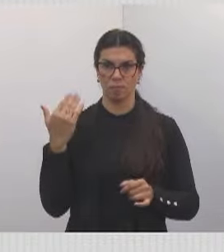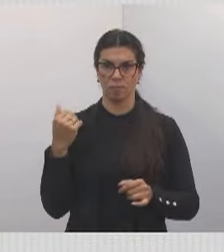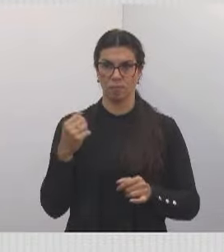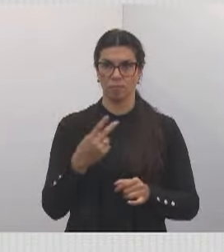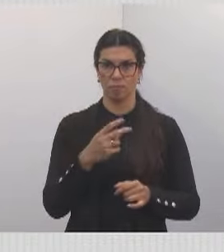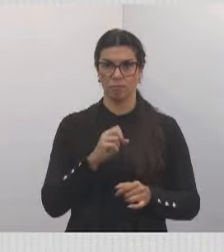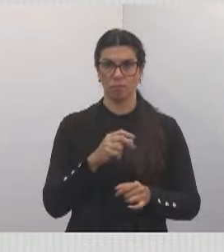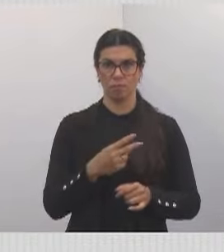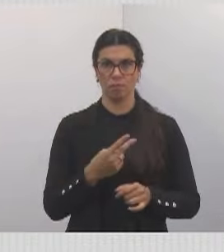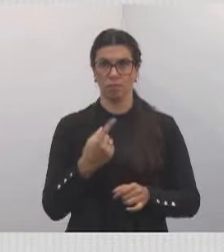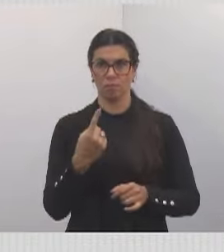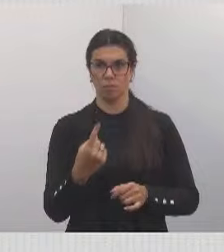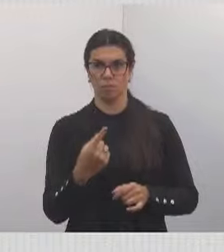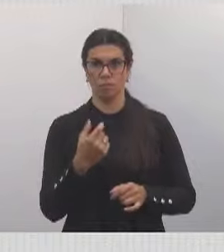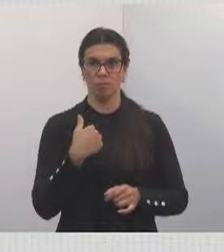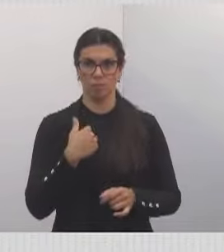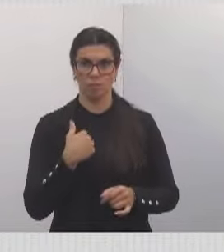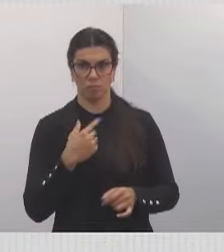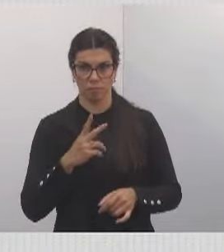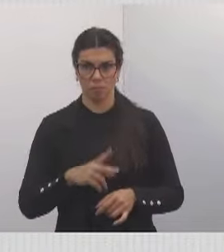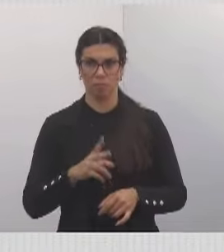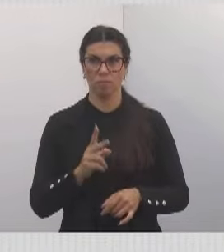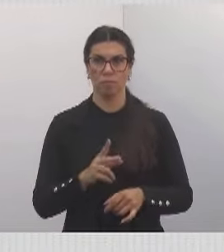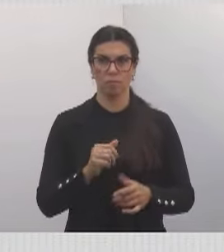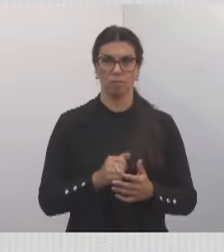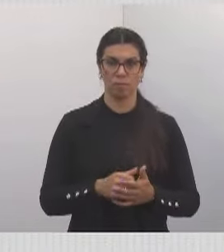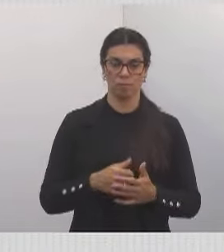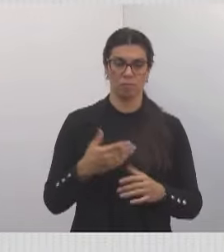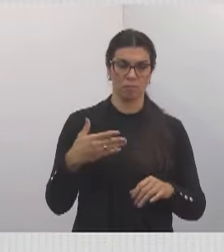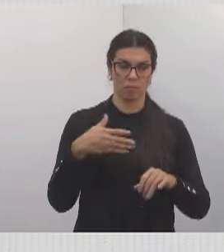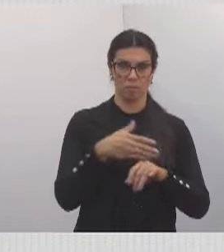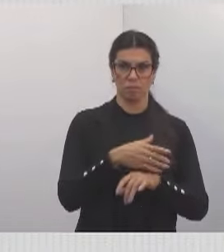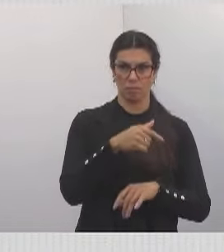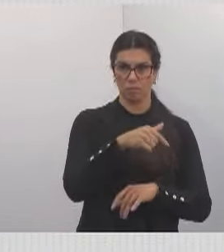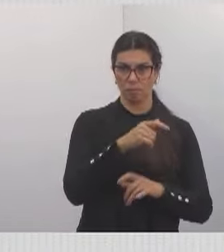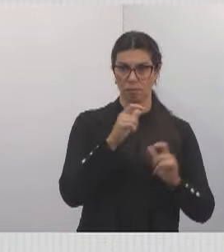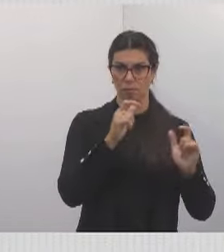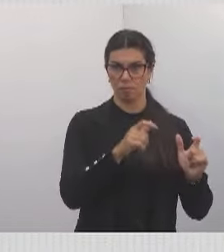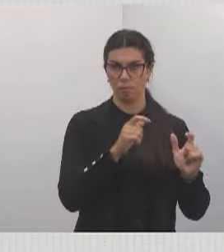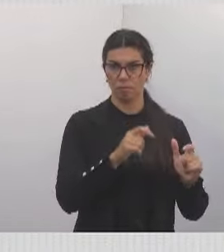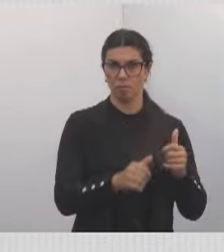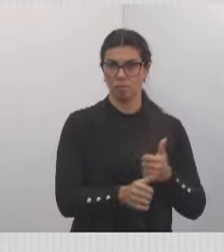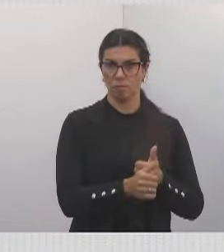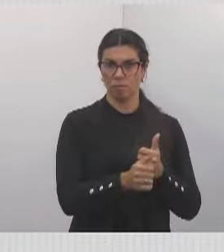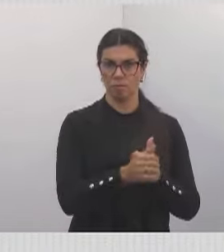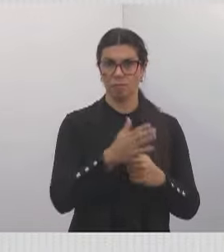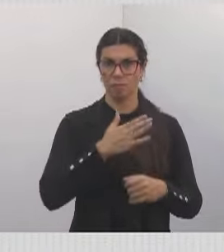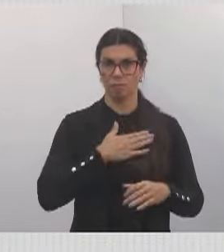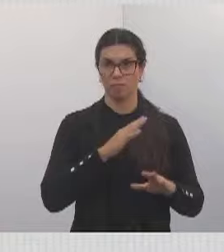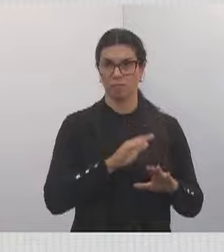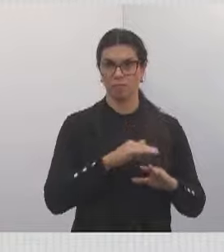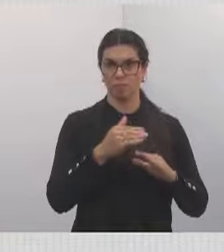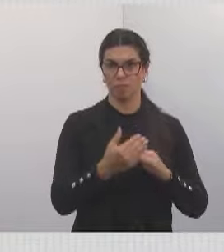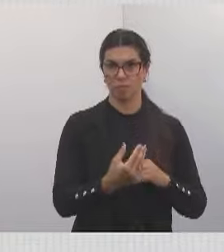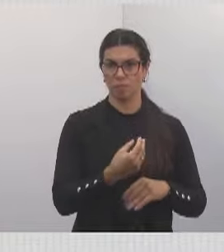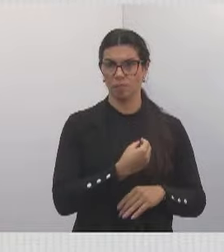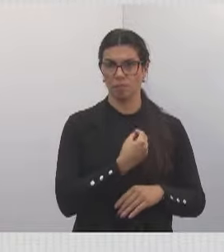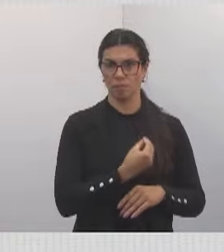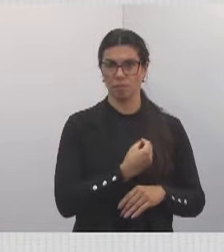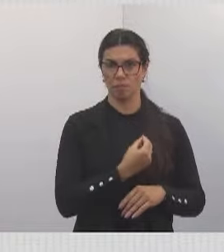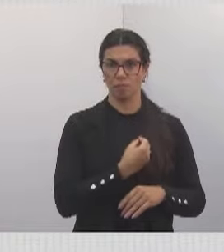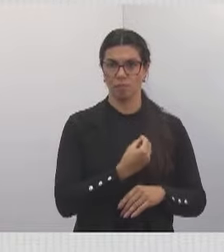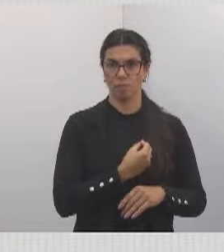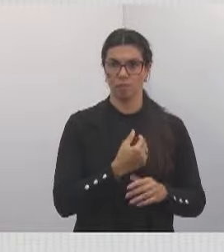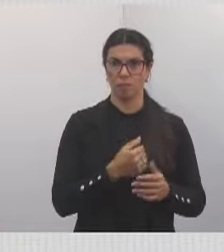2021, aliás, a gente sempre passa porque é caminho pro bairro onde eu moro. Então, tanto você que atravessa pela calçada do